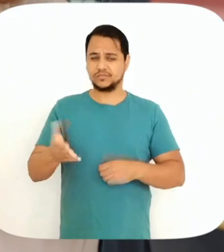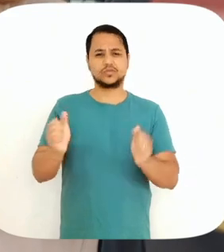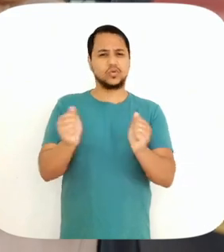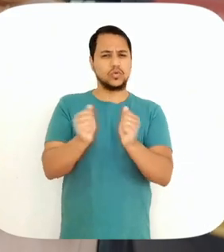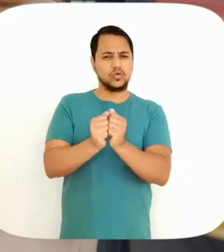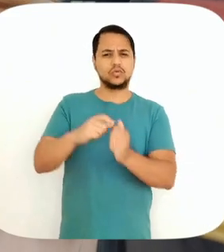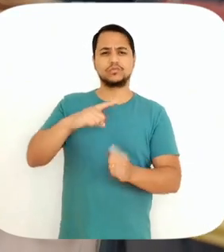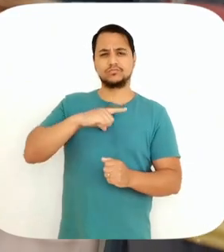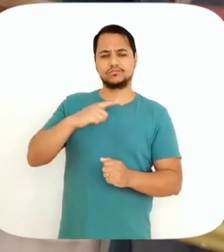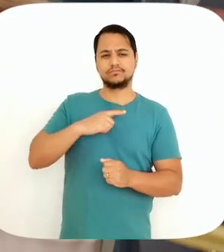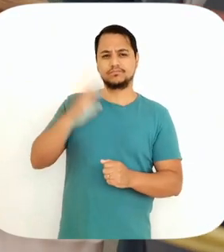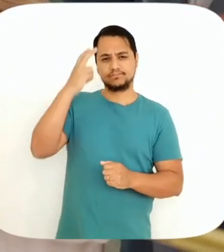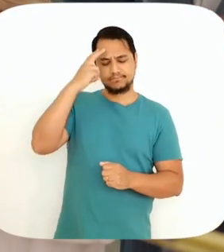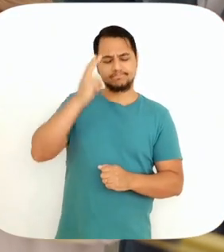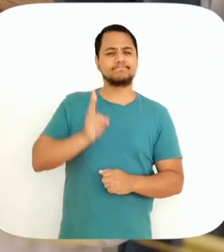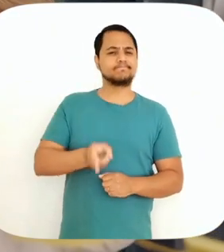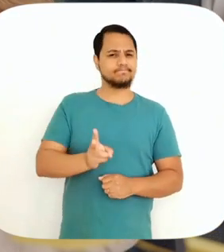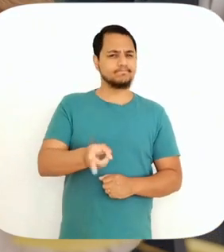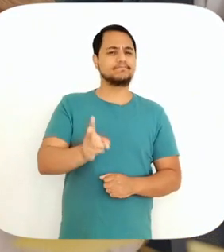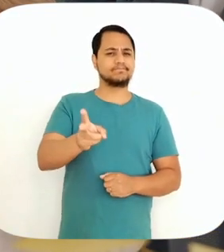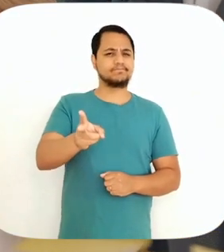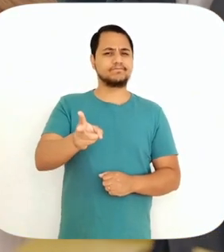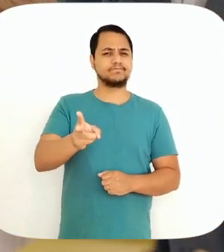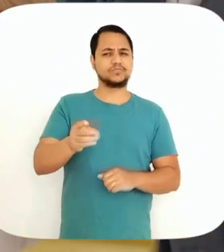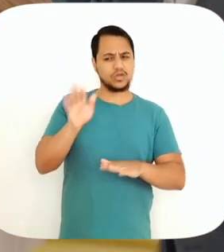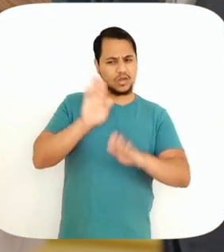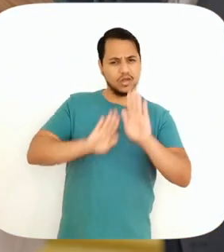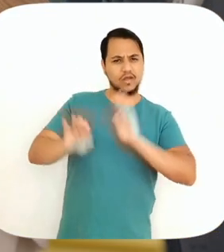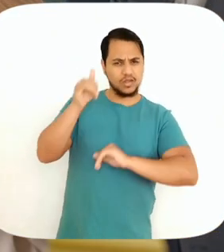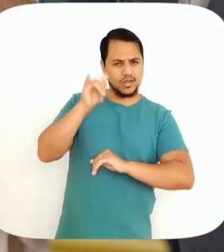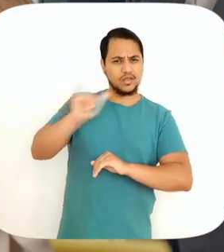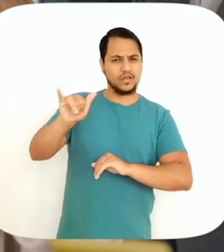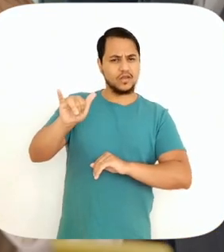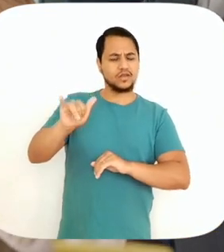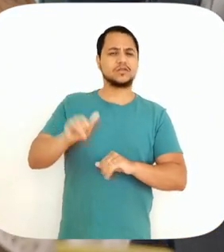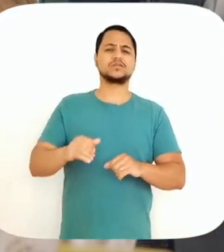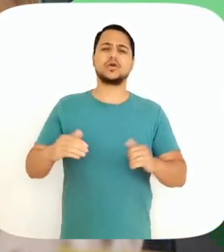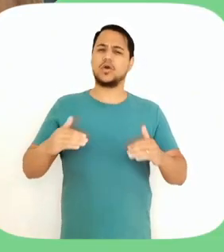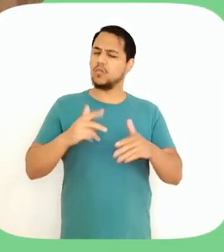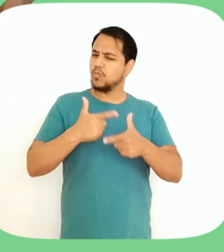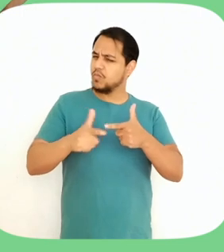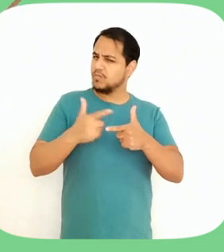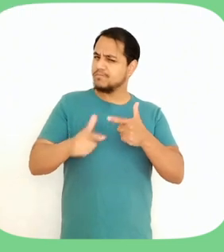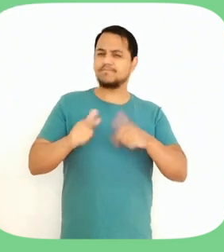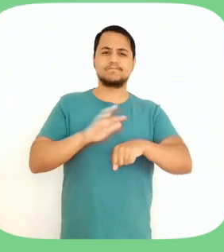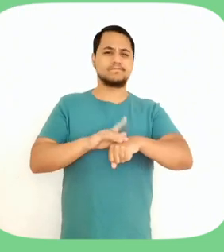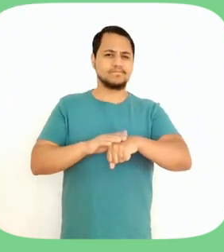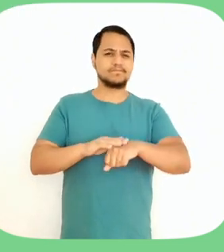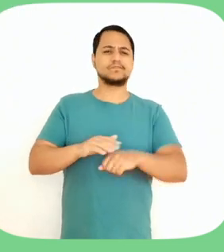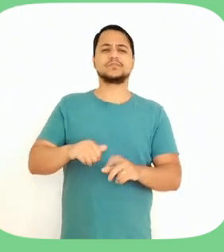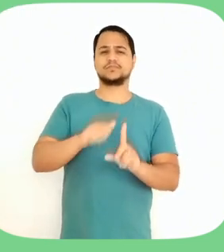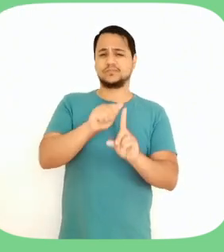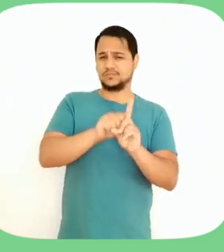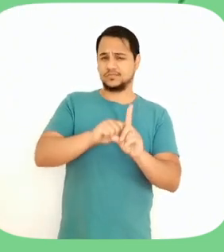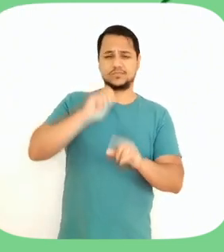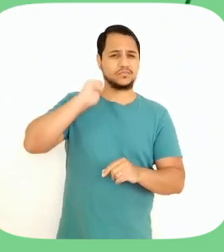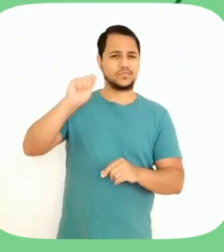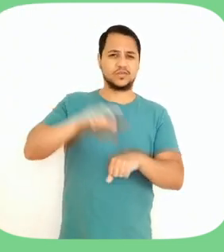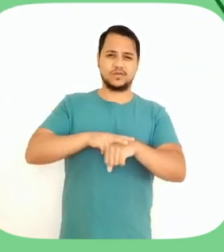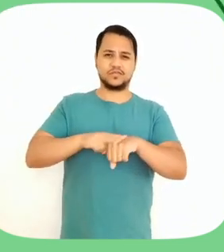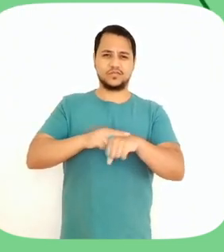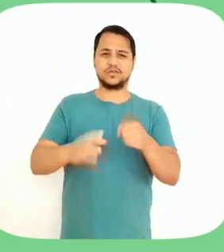Adotemos juntos uma cultura permanente de prevenção de acidentes e doenças. Abril Verde,